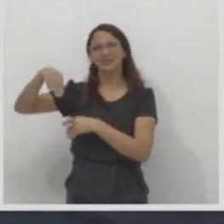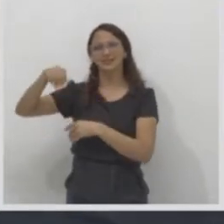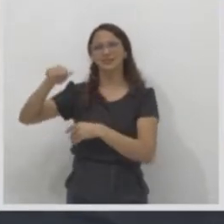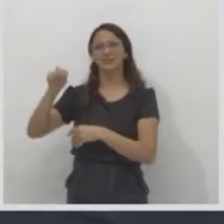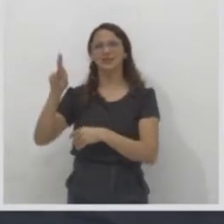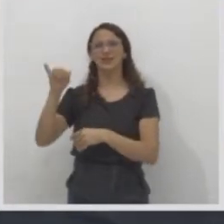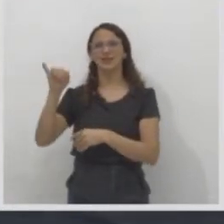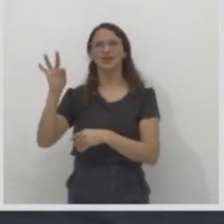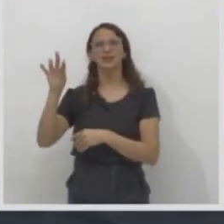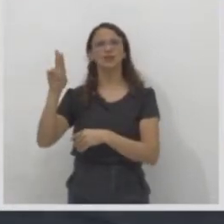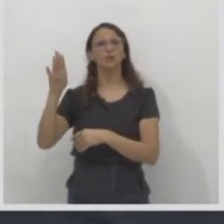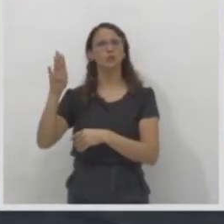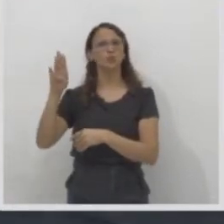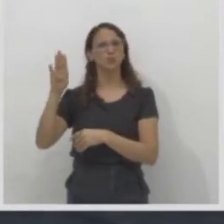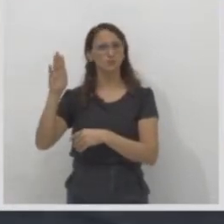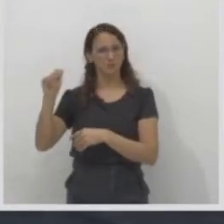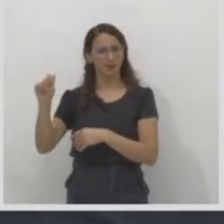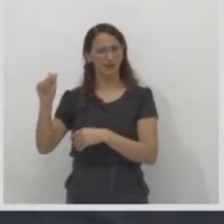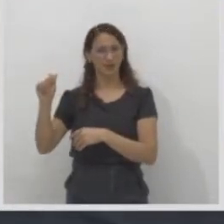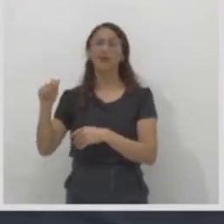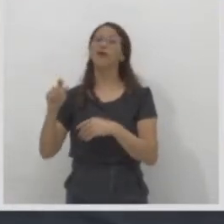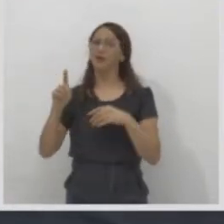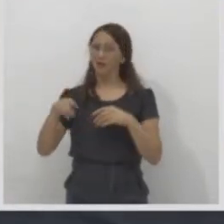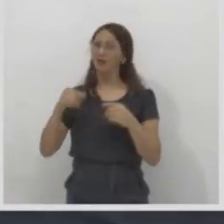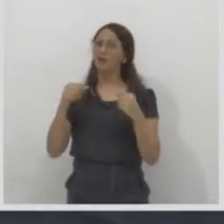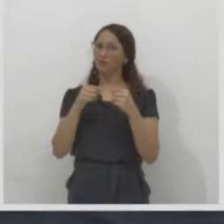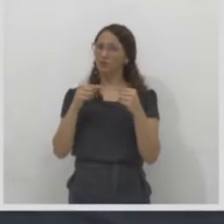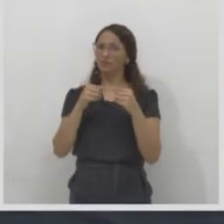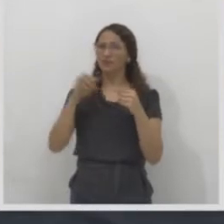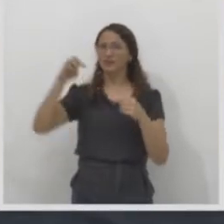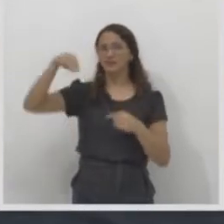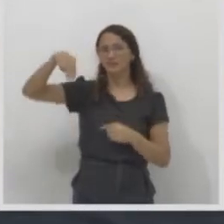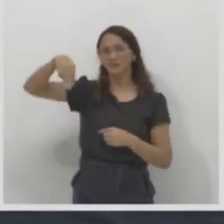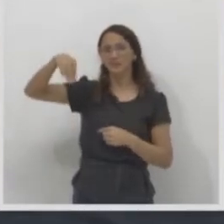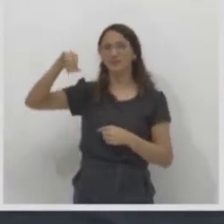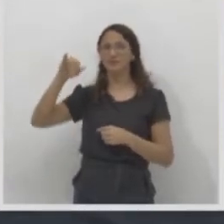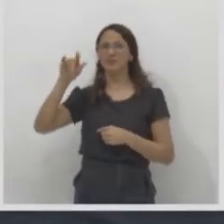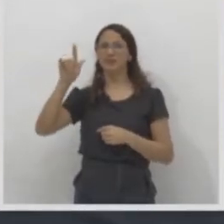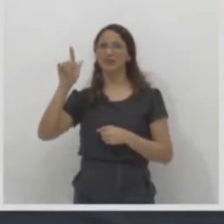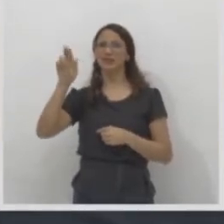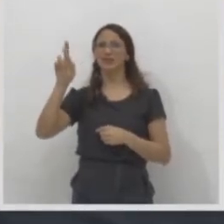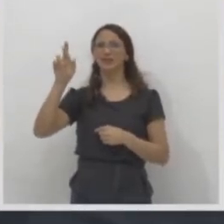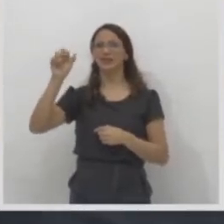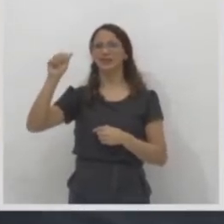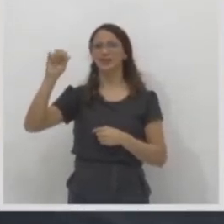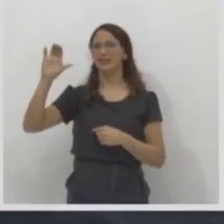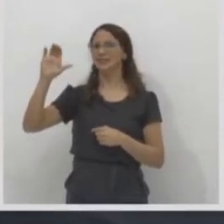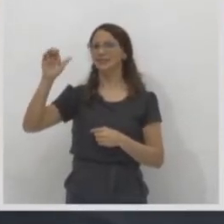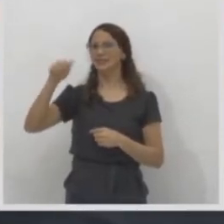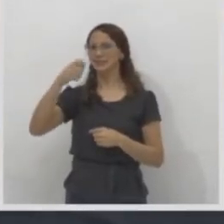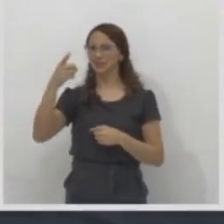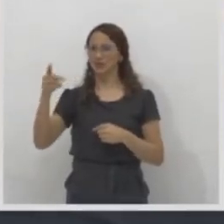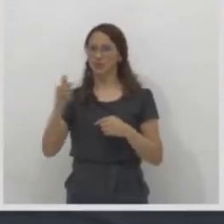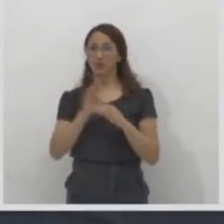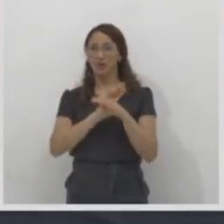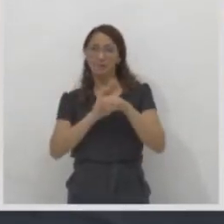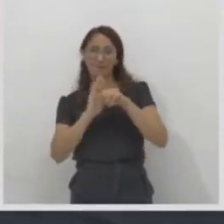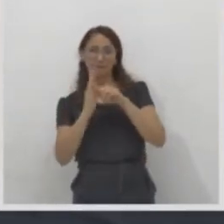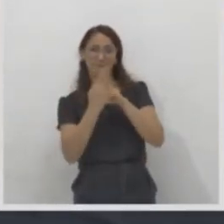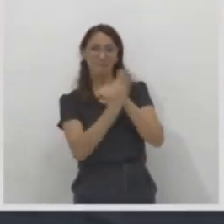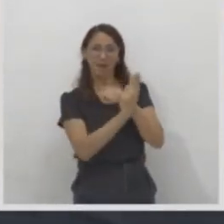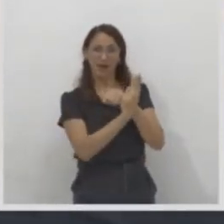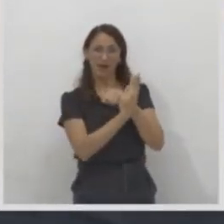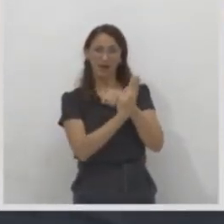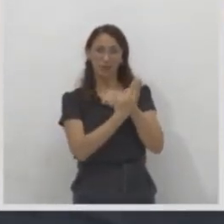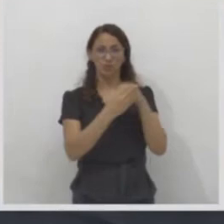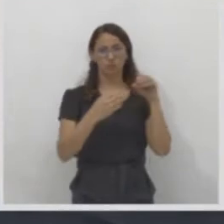e for para o bairro do Marco, isso é migração. Se eu me mudar da Sacramenta para o